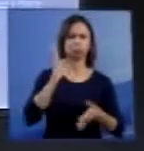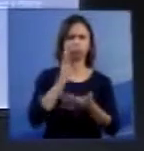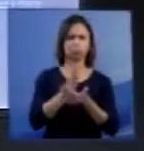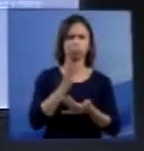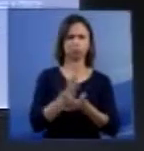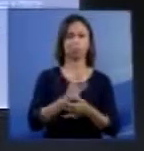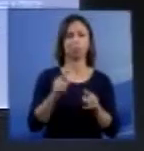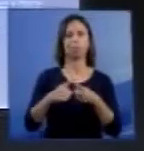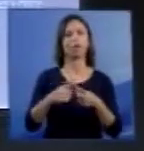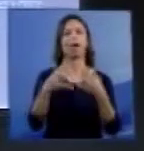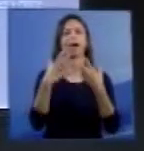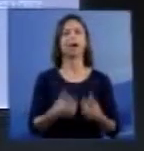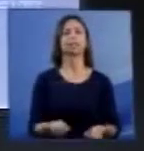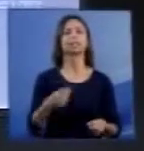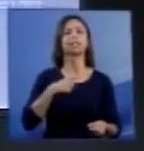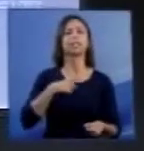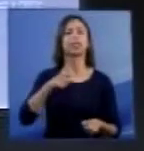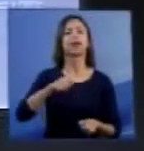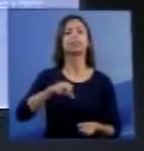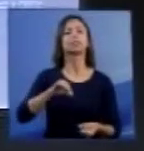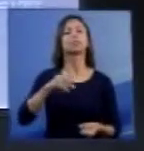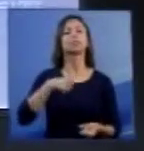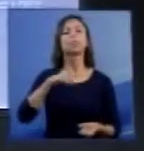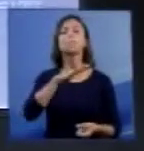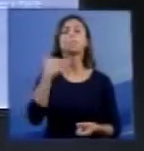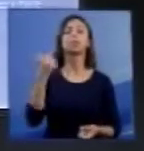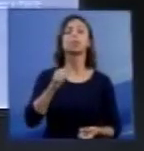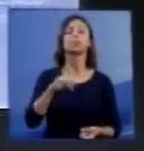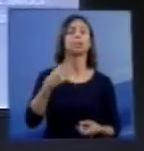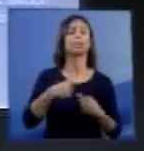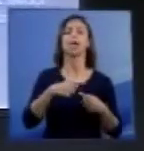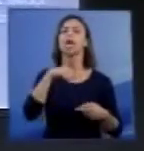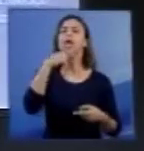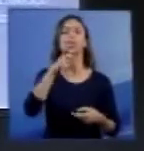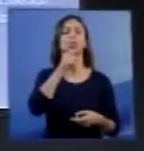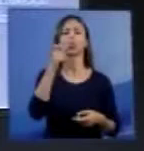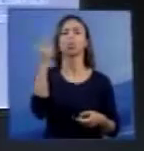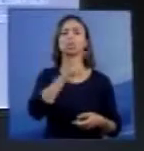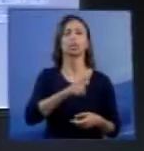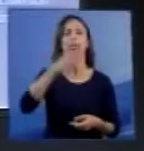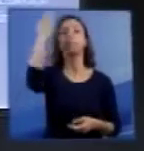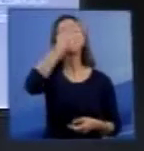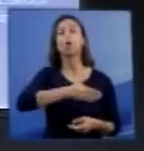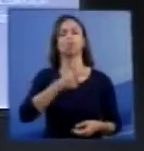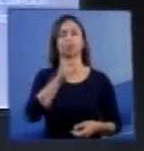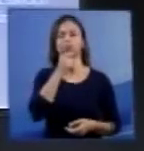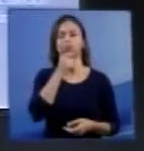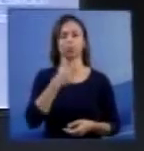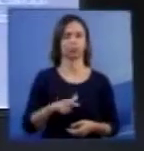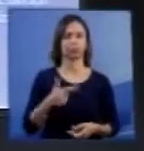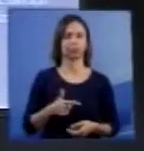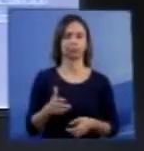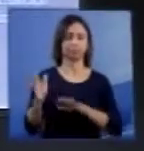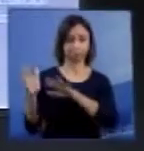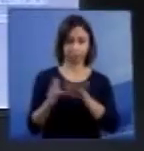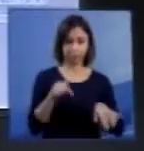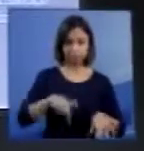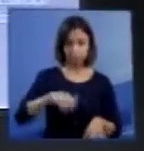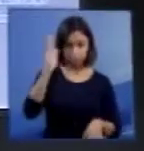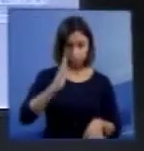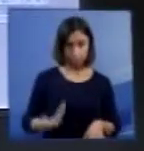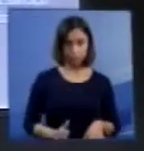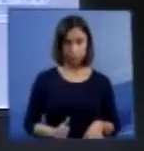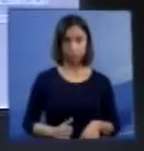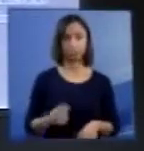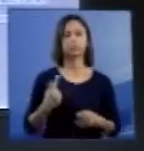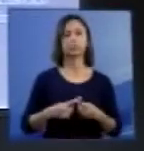anencefalia com a morte encefálica por não ter conseguido prová-la. E no Brasil? A resolução do